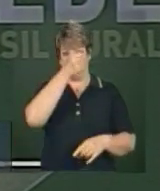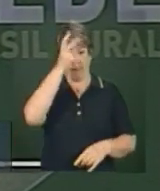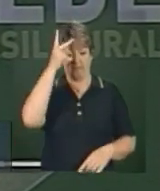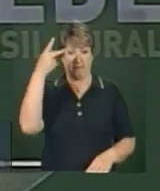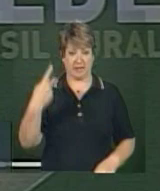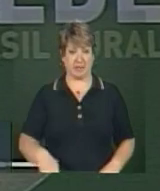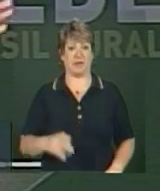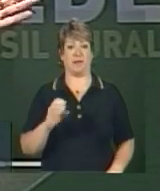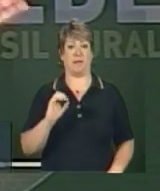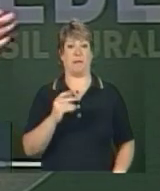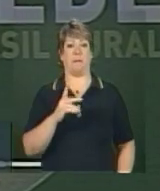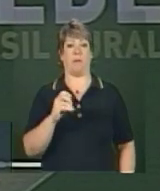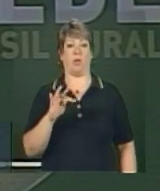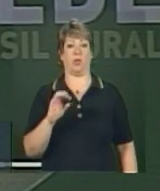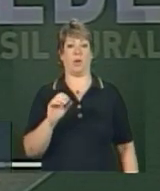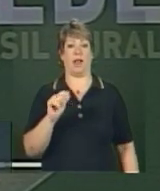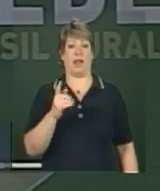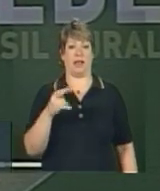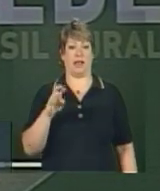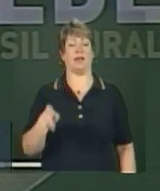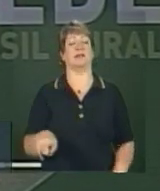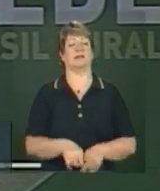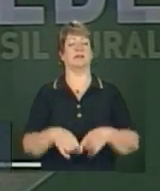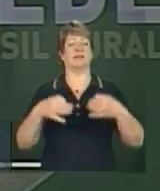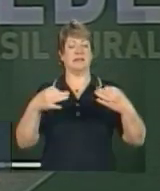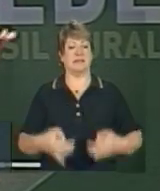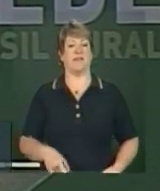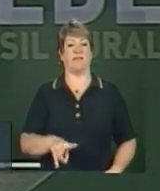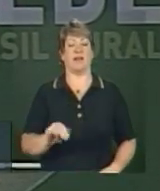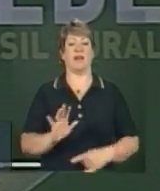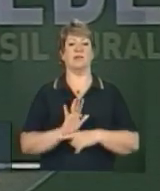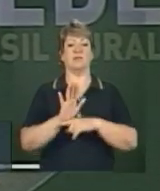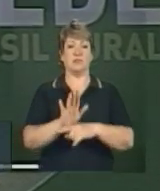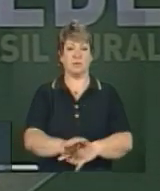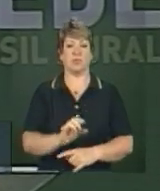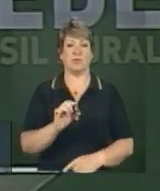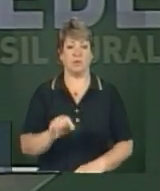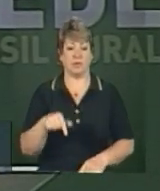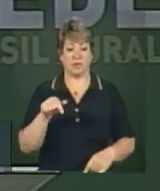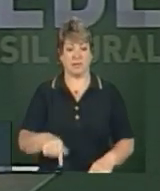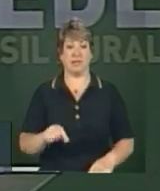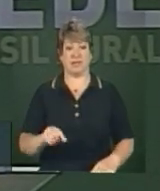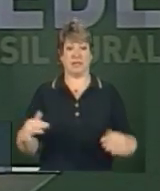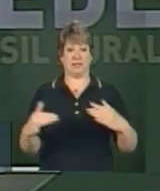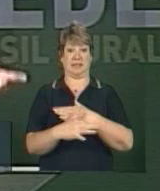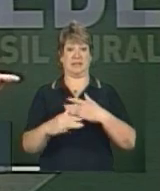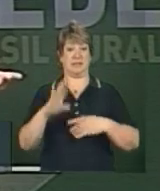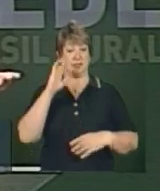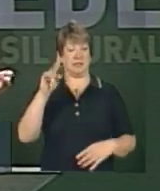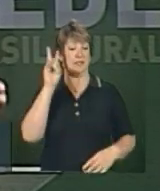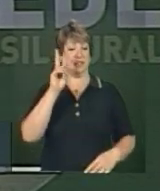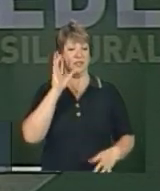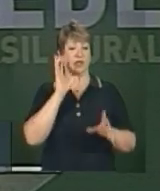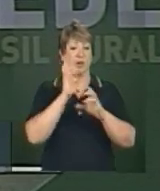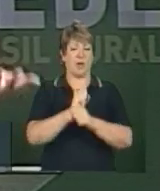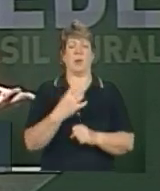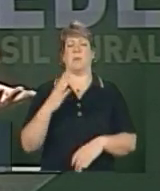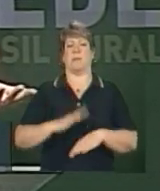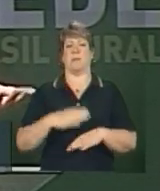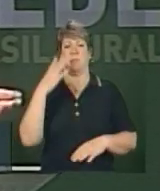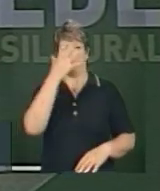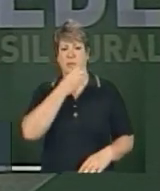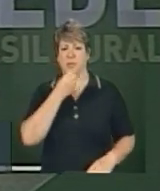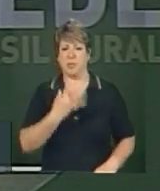Porto Alegre, que certamente vai tornar o centro histórico da nossa cidade ainda mais belo, ainda mais